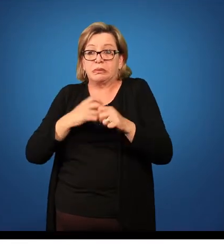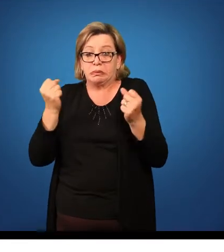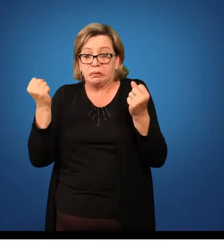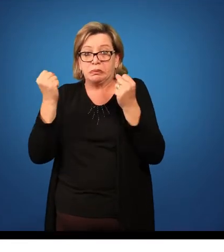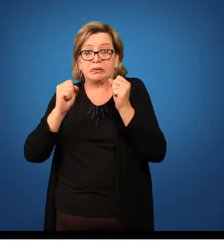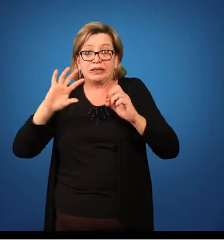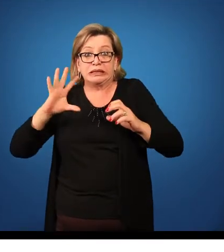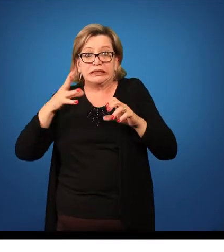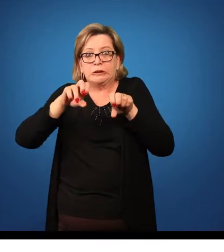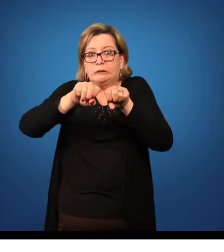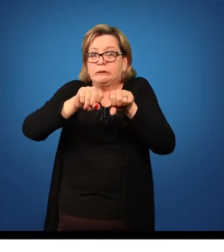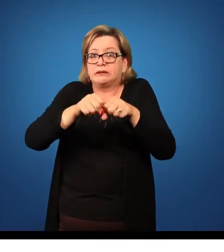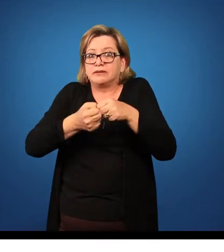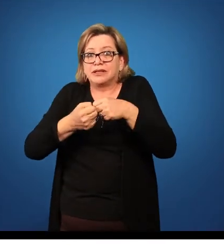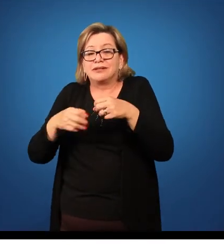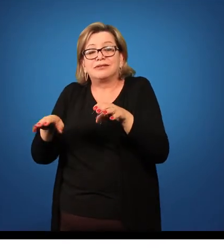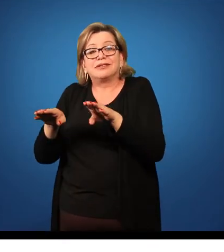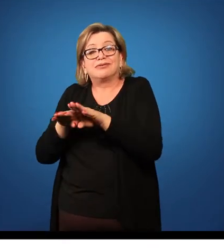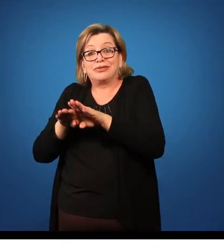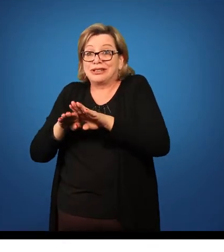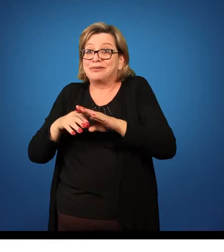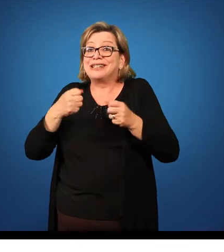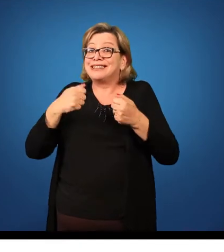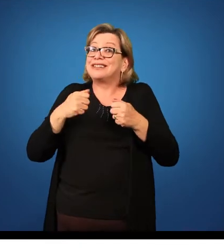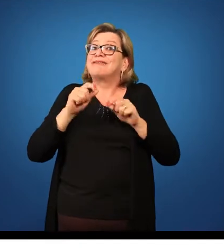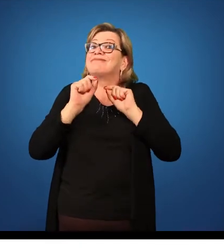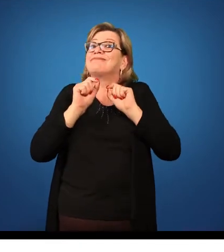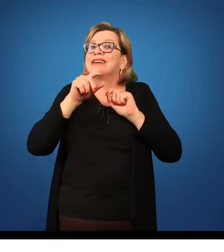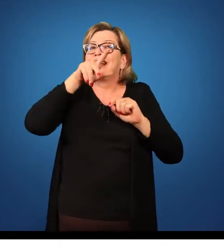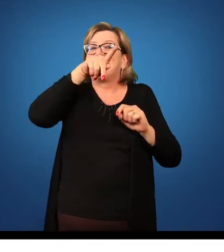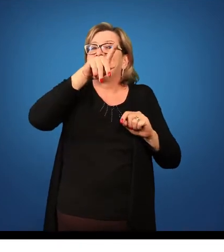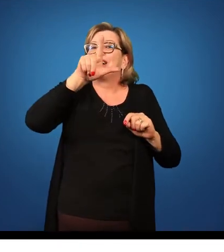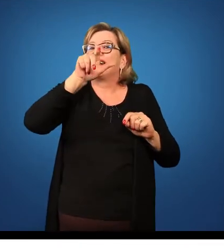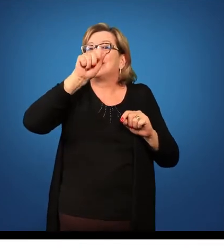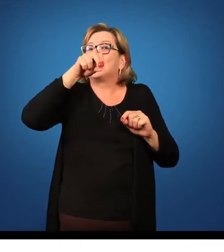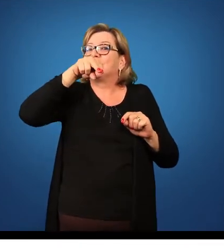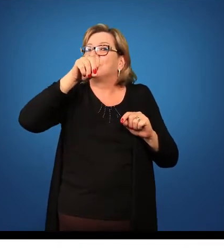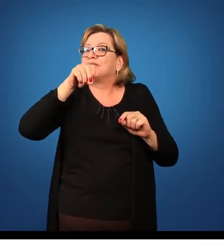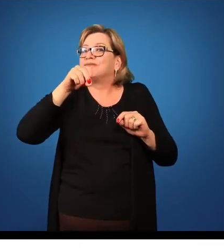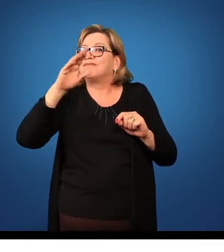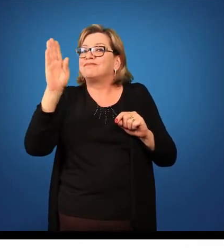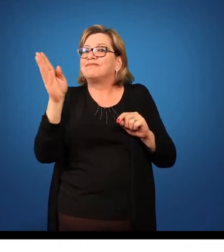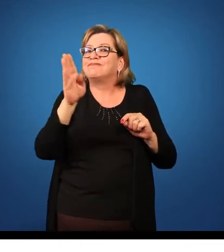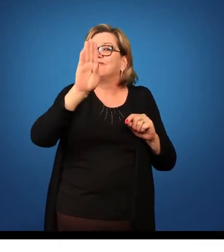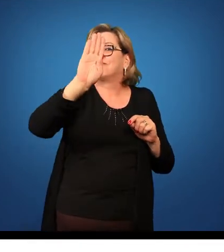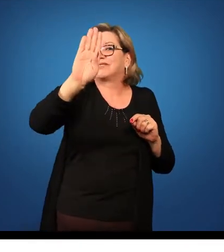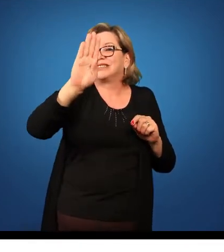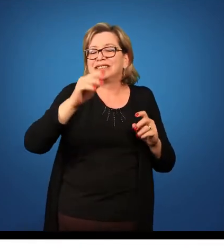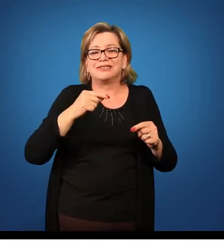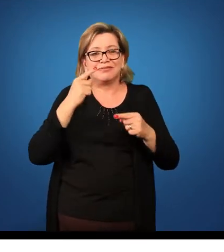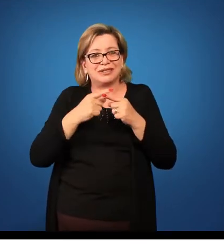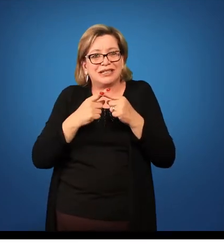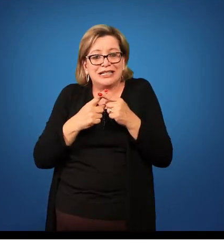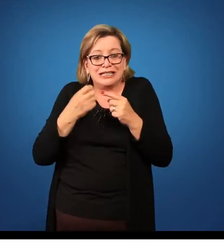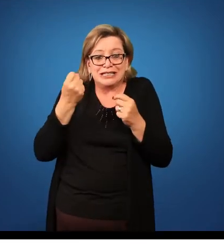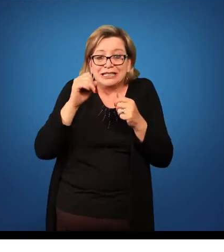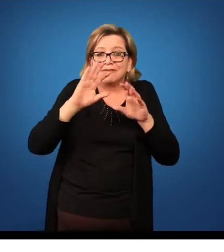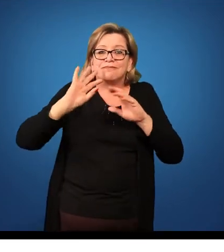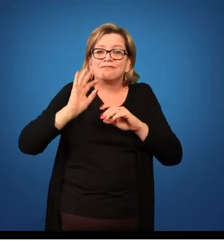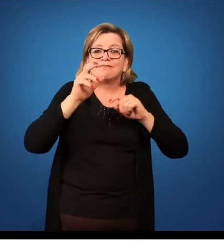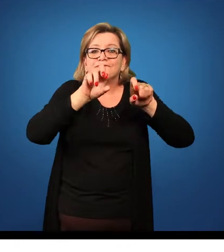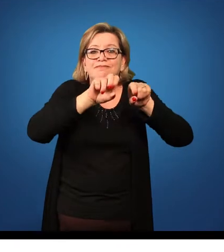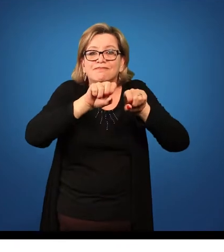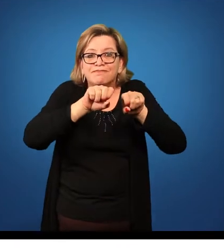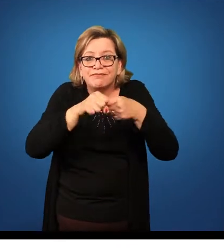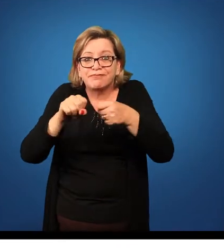funcionar. Então é bom você levar um plano B, uma atividade que você possa trabalhar com os alunos, caso aconteça de uma dessas tecnologias não